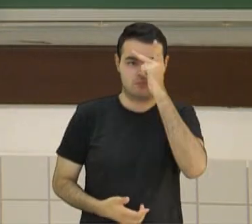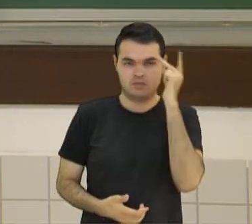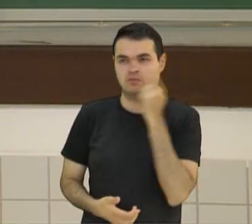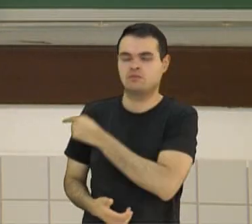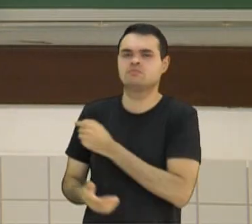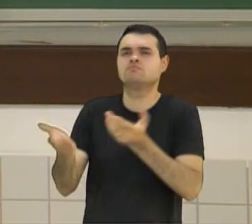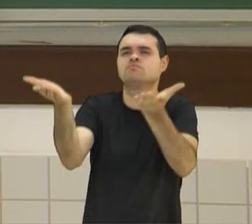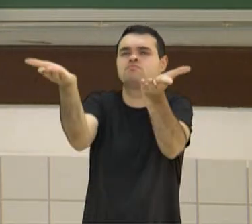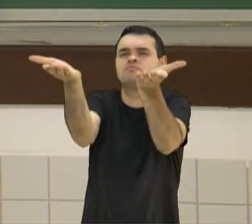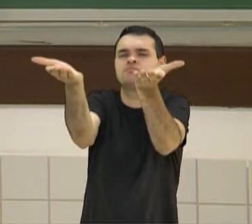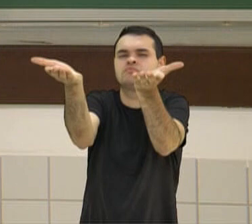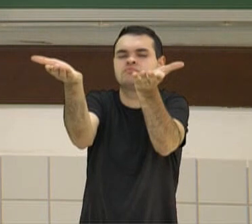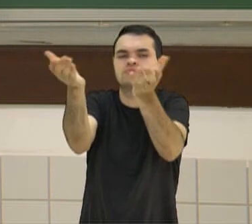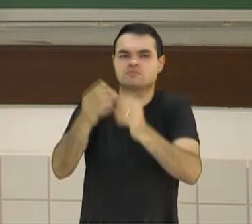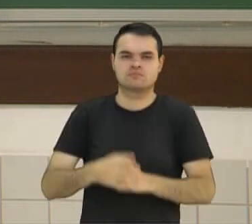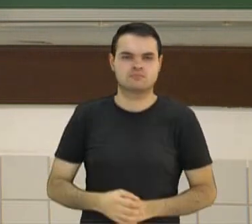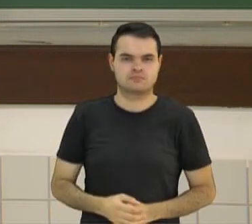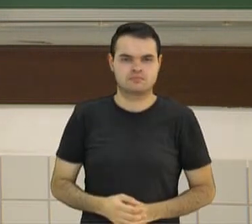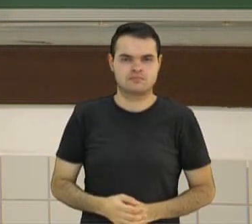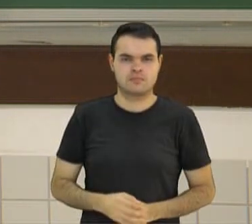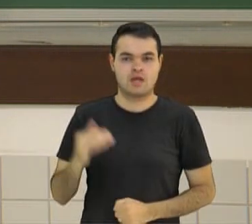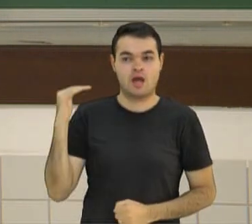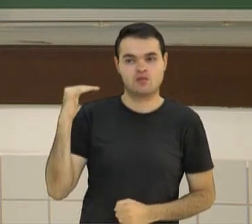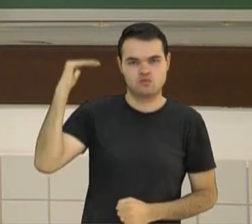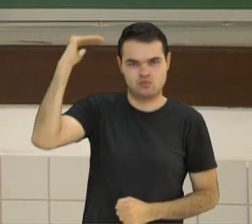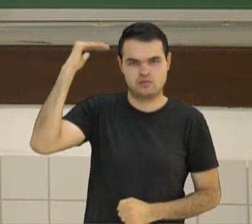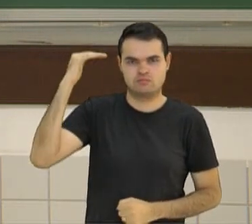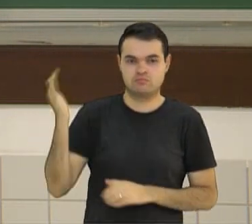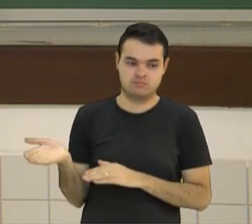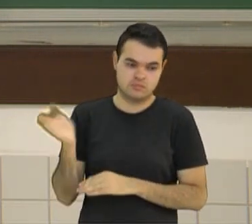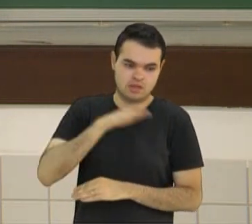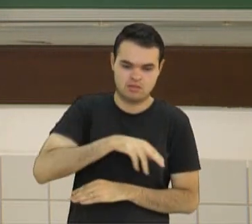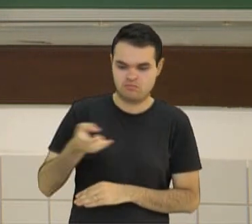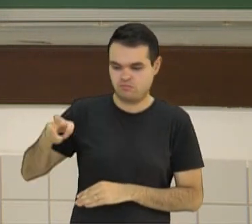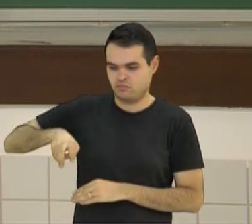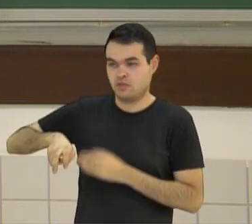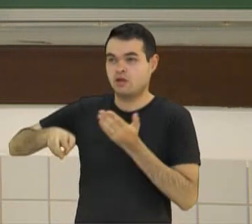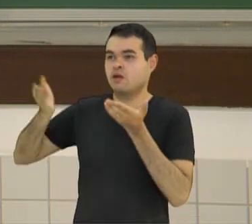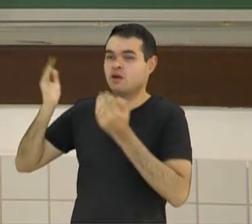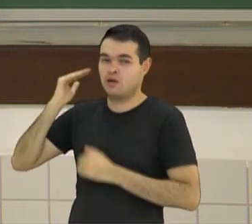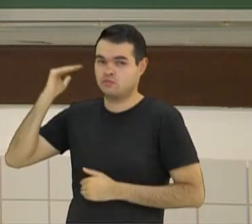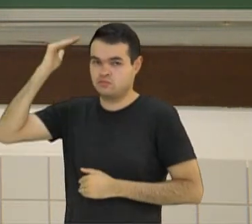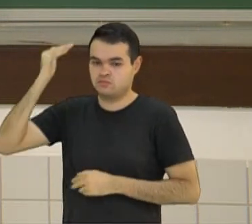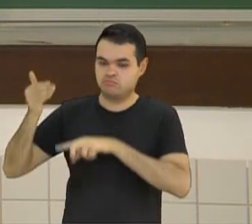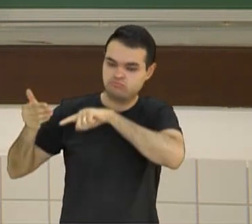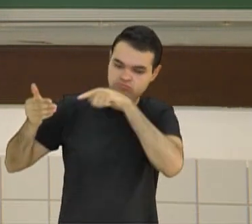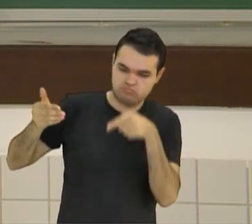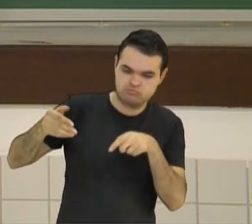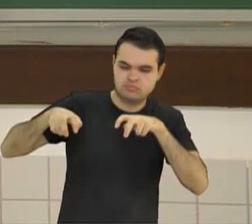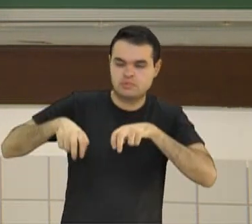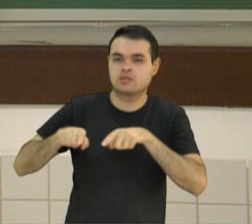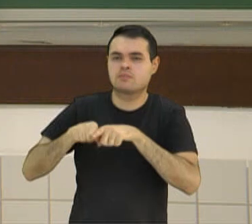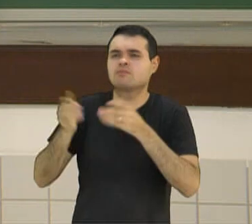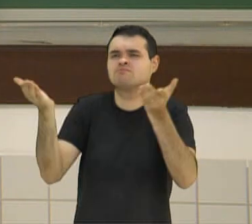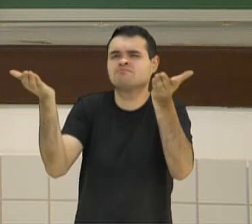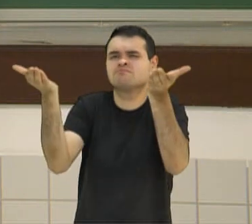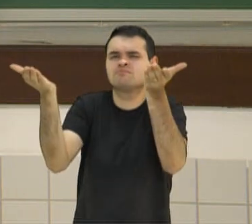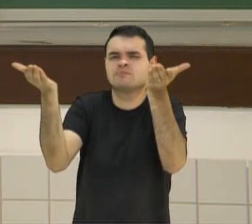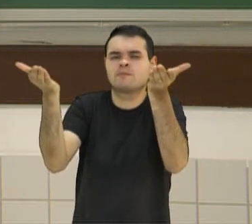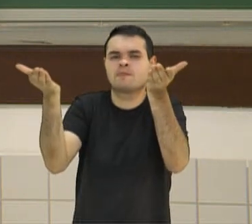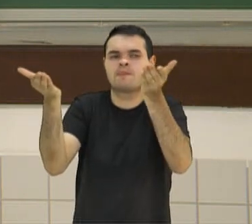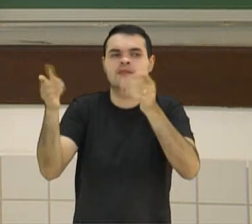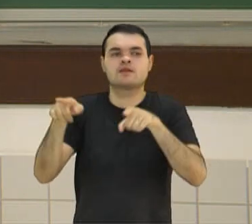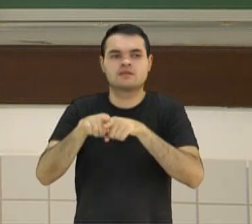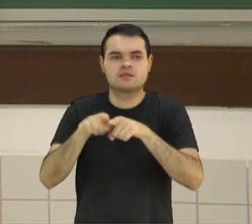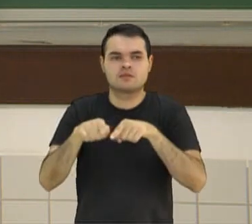esmolas. Ao lado, essa pessoa é adulta. Ao lado, temos uma outra pessoa adulta também pedindo esmolas. E